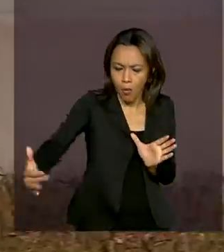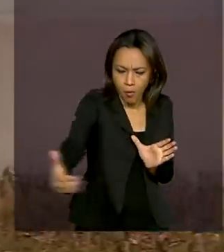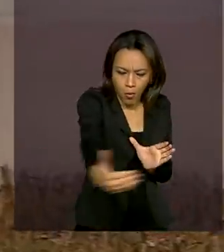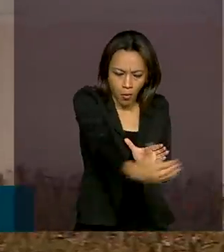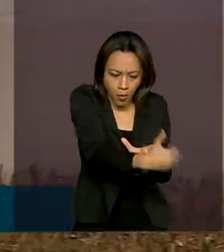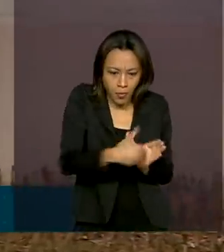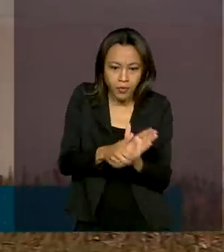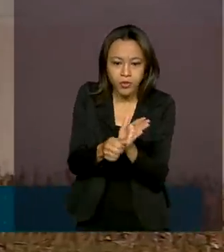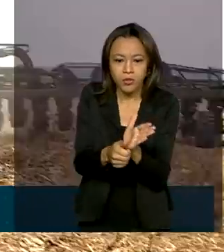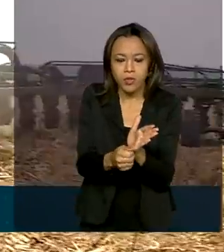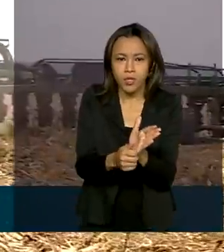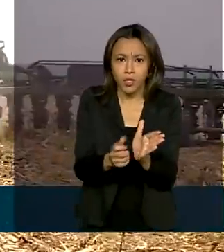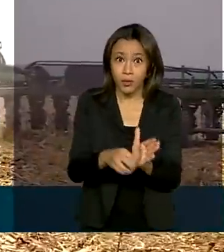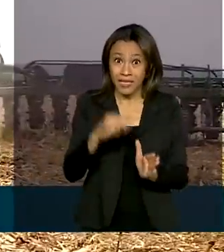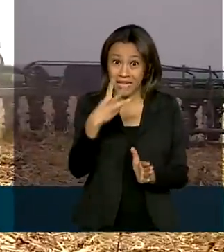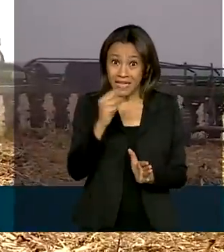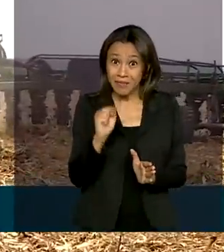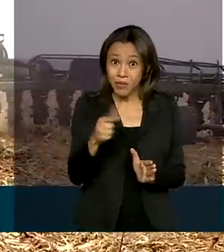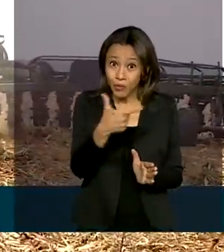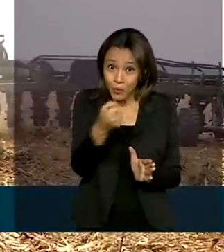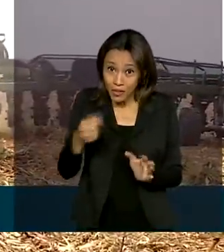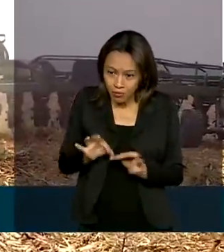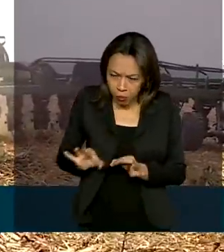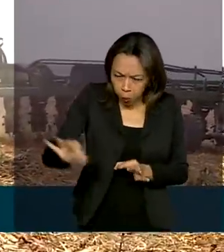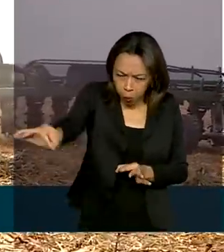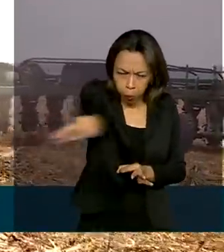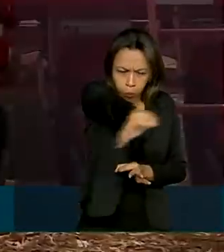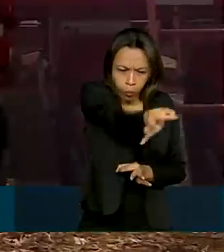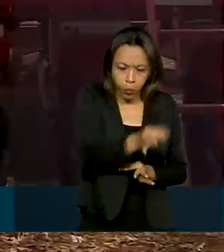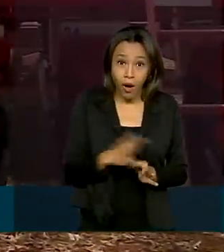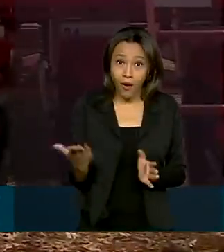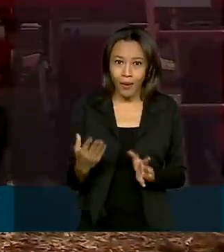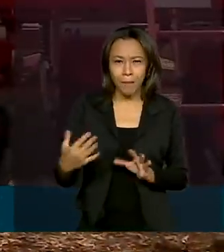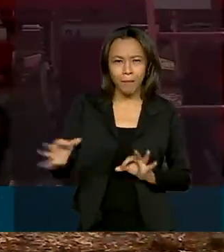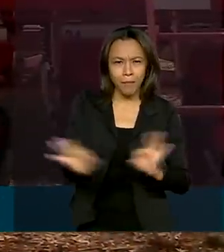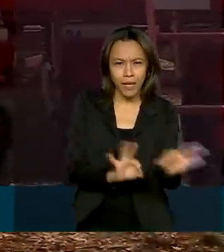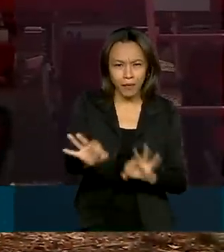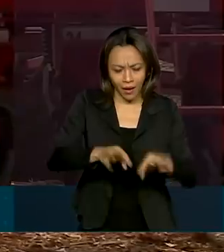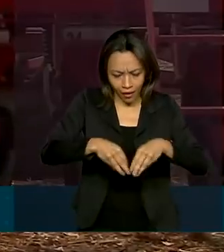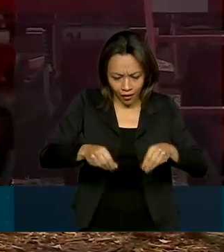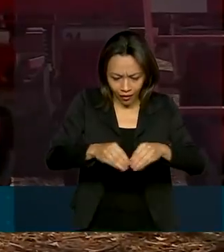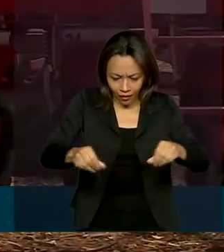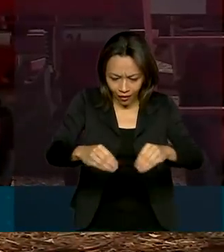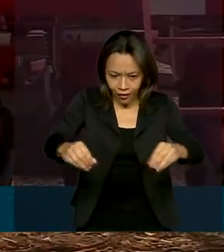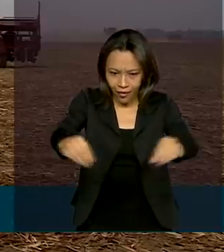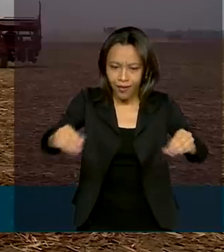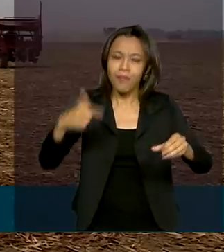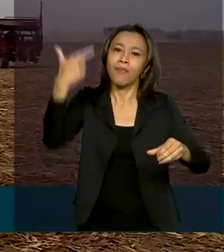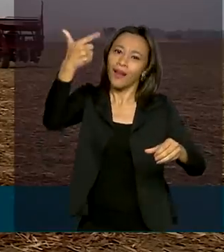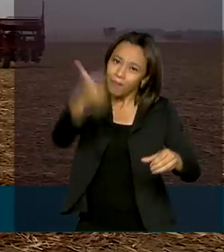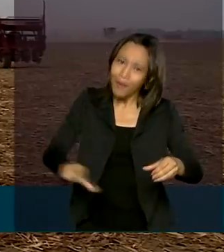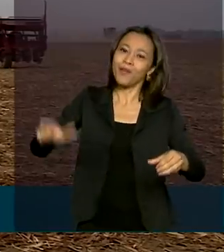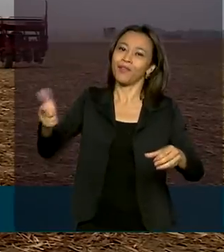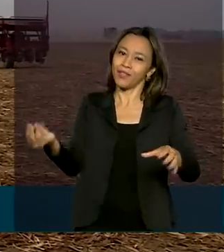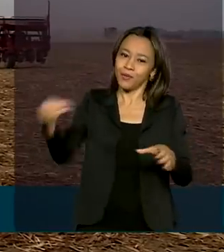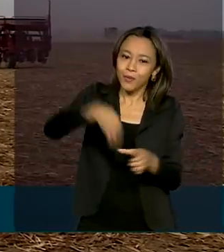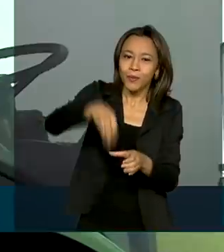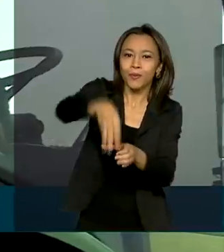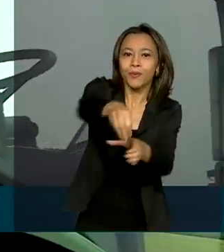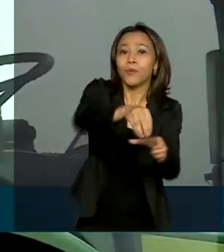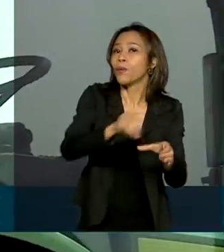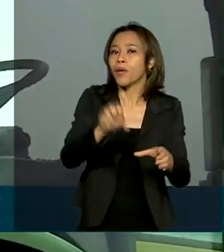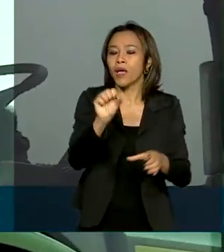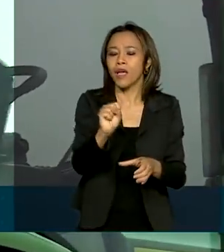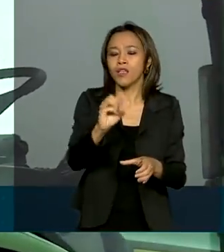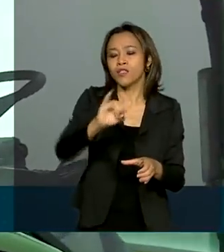Na propriedade de 3.200 hectares, agora é hora de preparar o solo para plantar uma das riquezas da região, a soja.